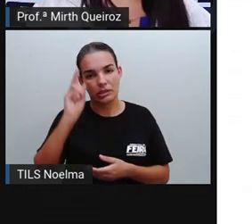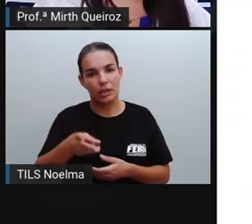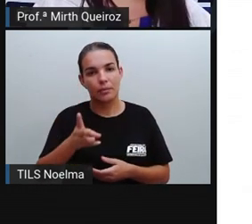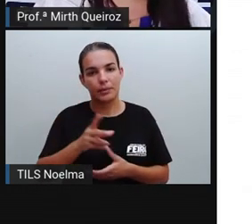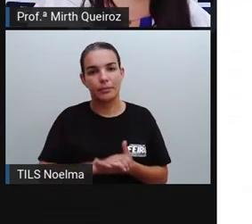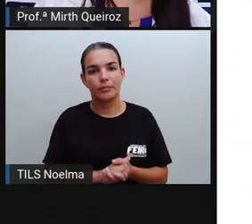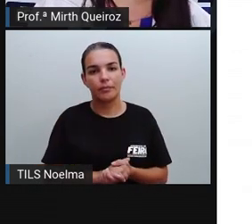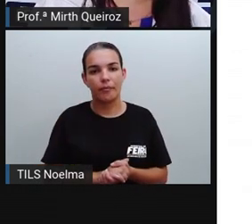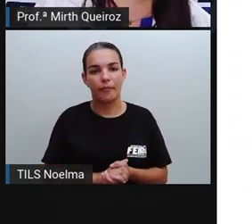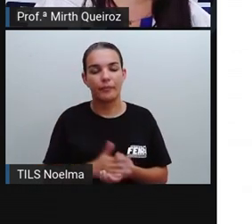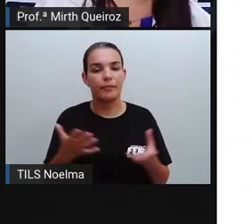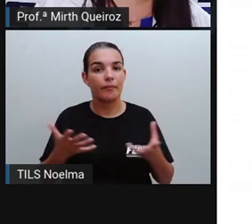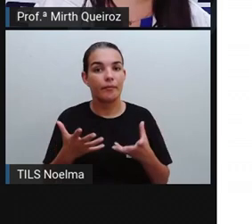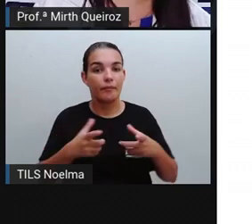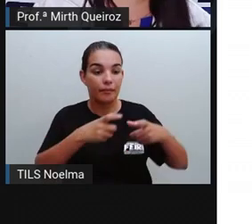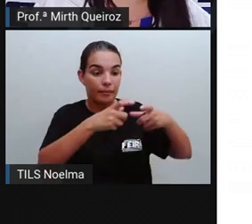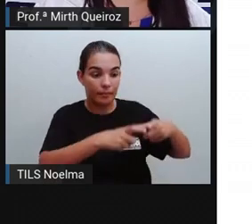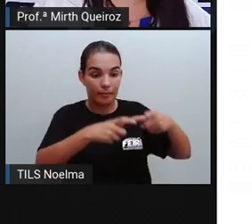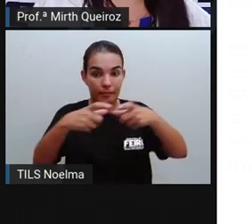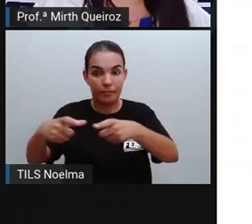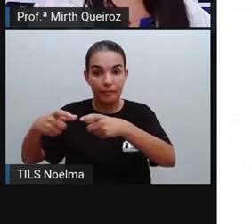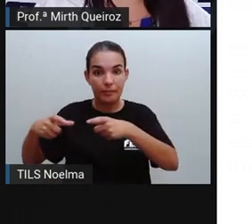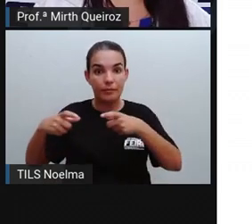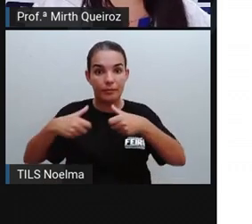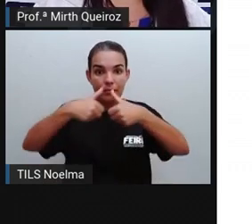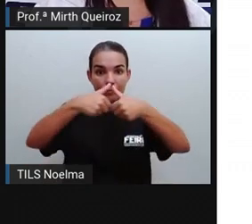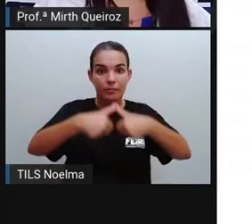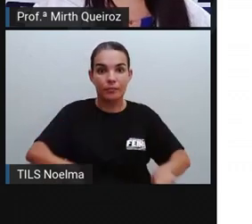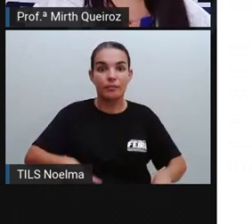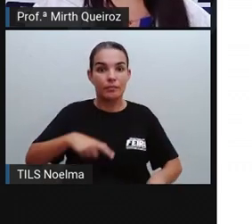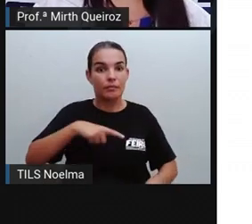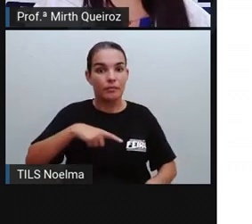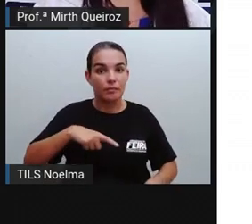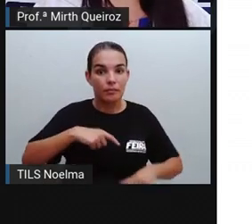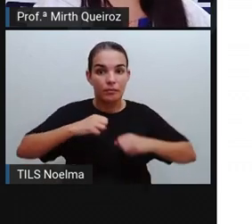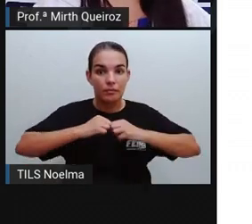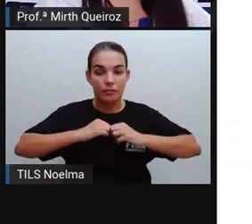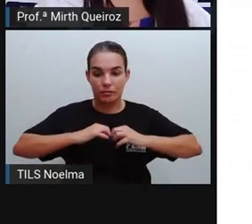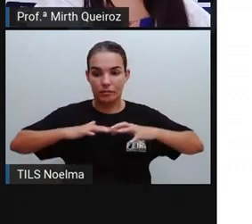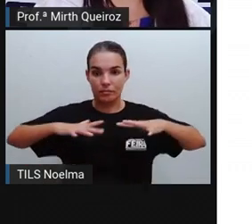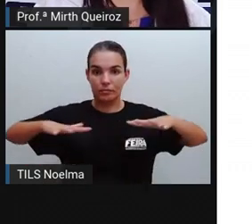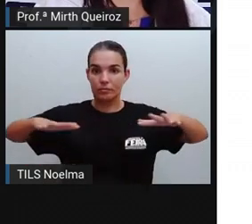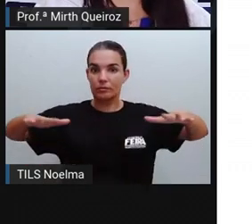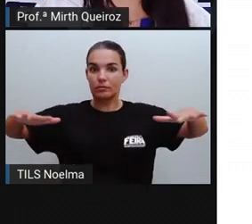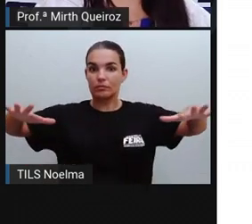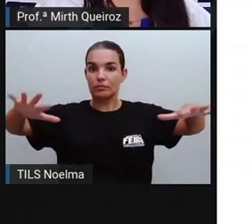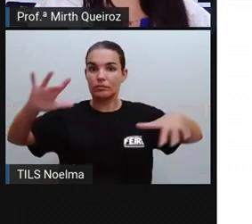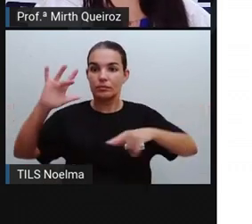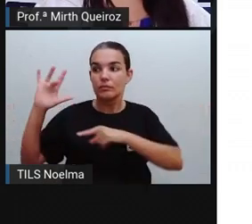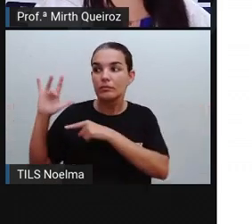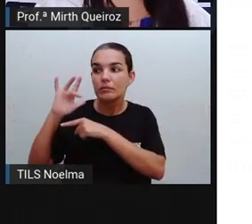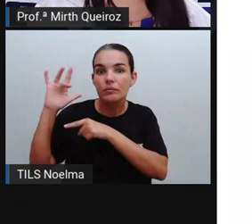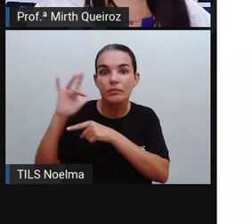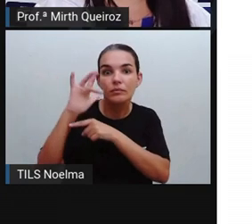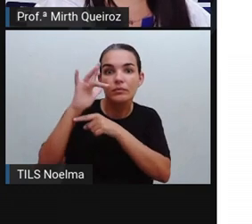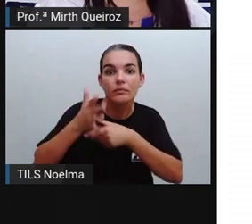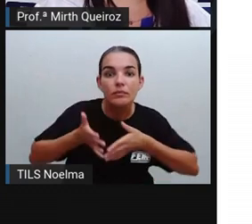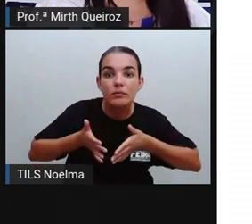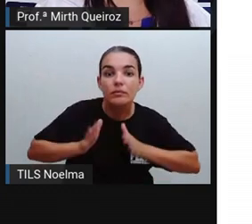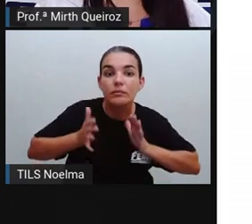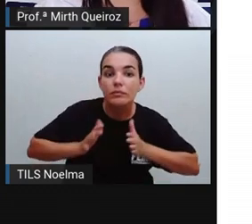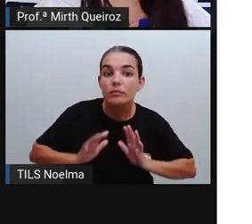E quais são os focos da DEM dos locais, onde costuma aí se manifestar, né? Surgir aí